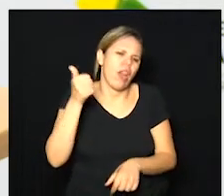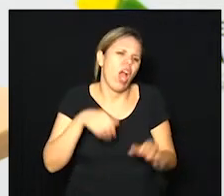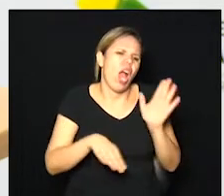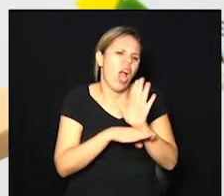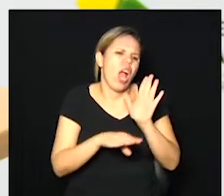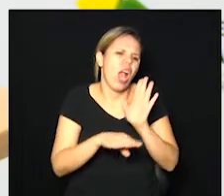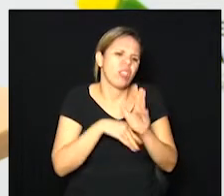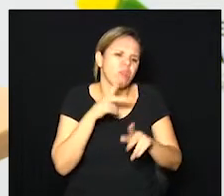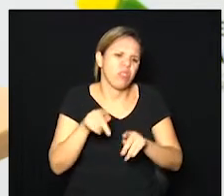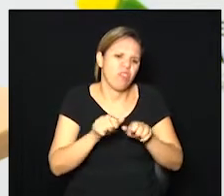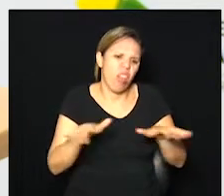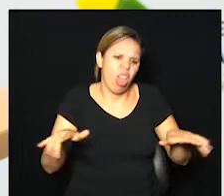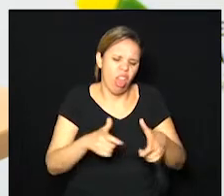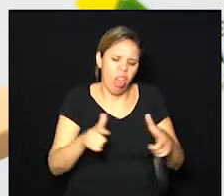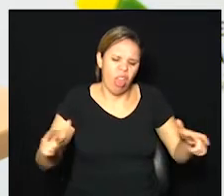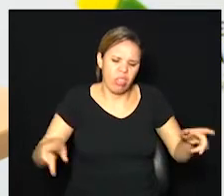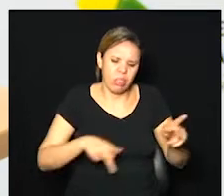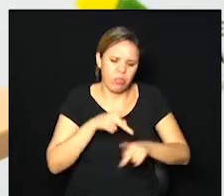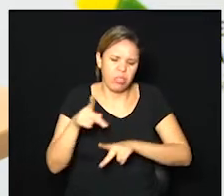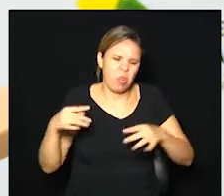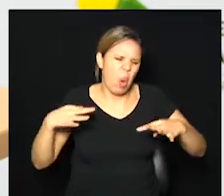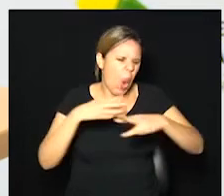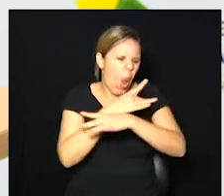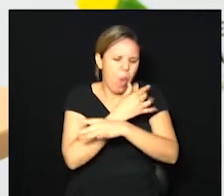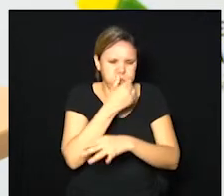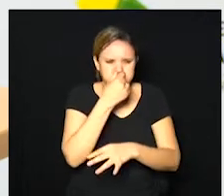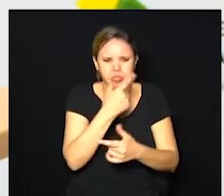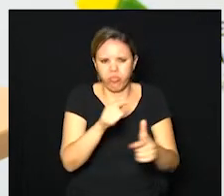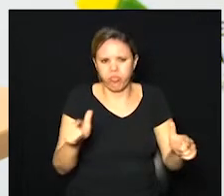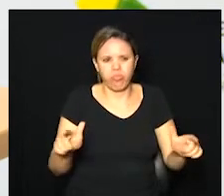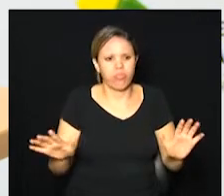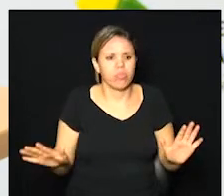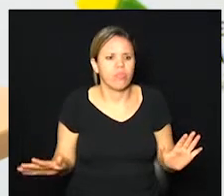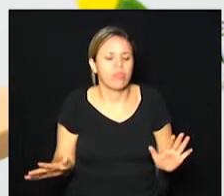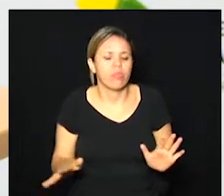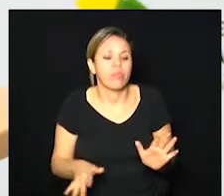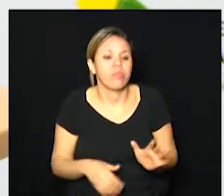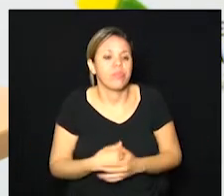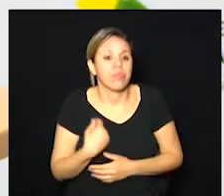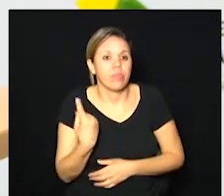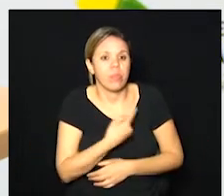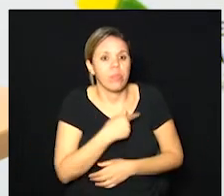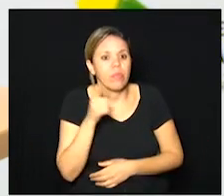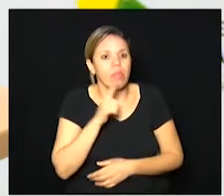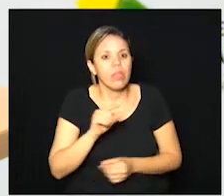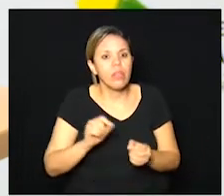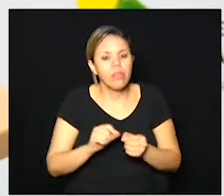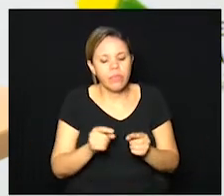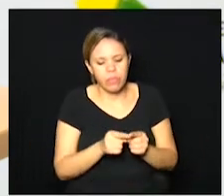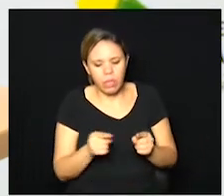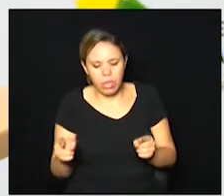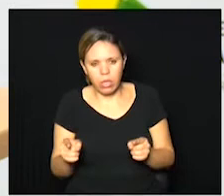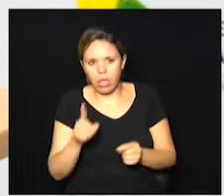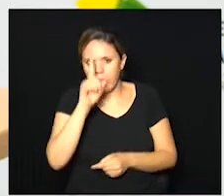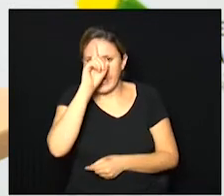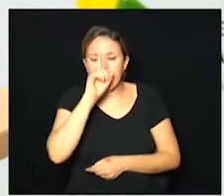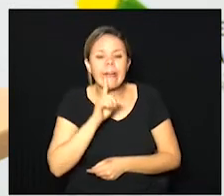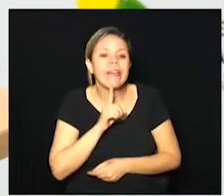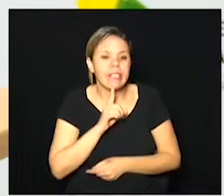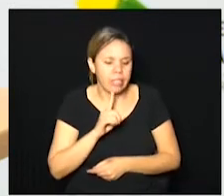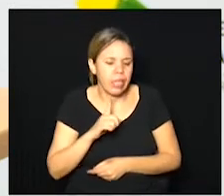ajudaria a distensionar a aglomeração de pessoas e se a gente conseguir a fase amarela nós